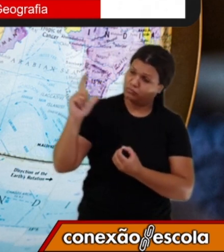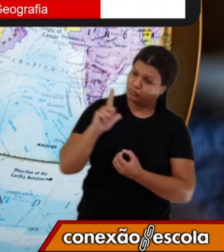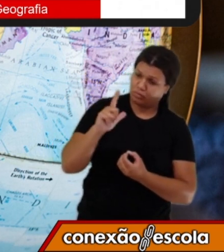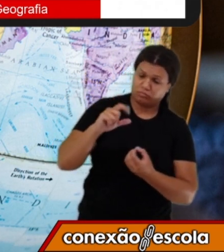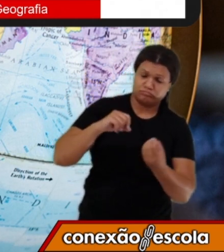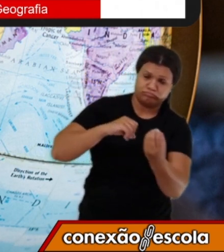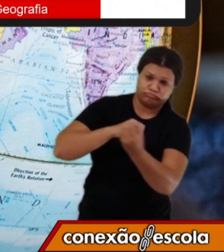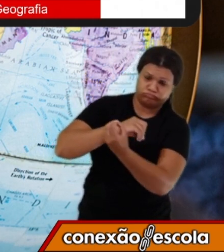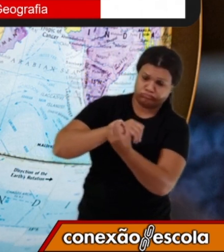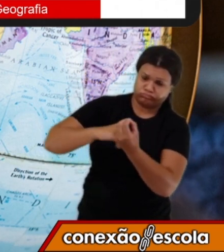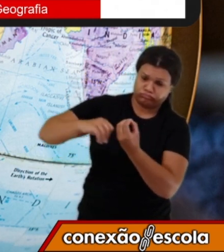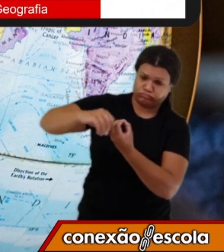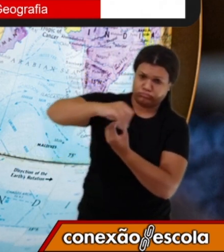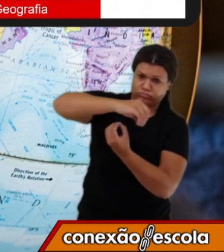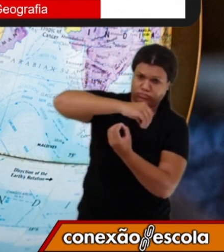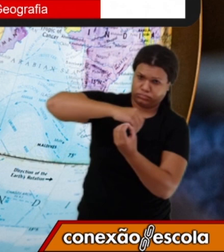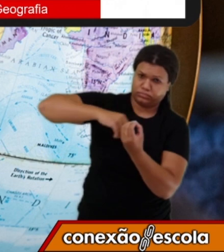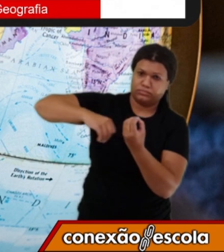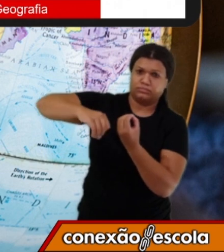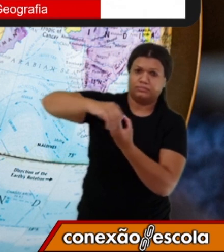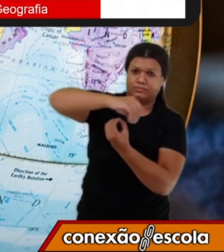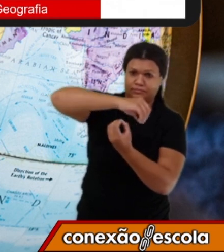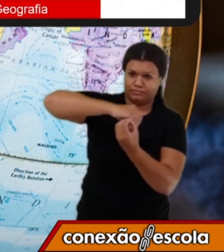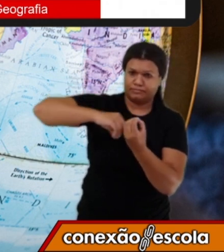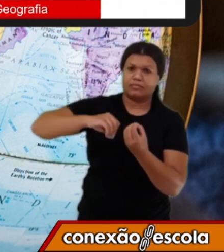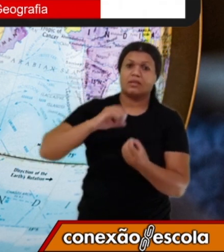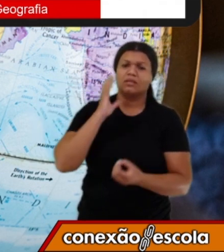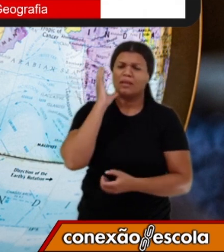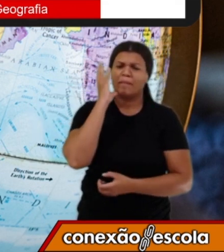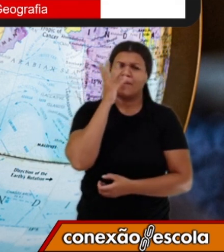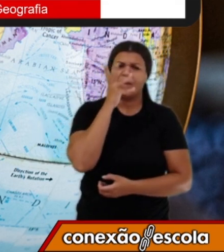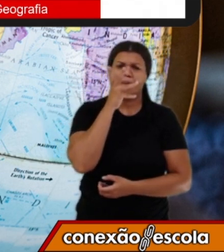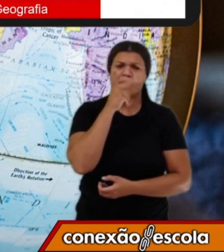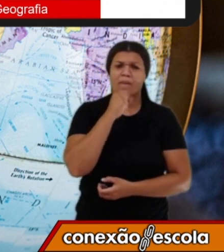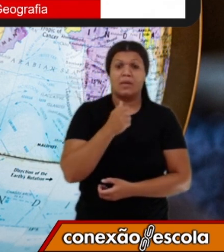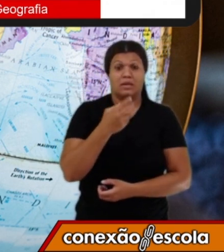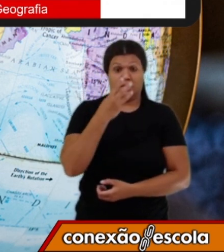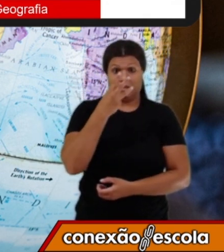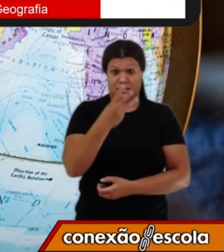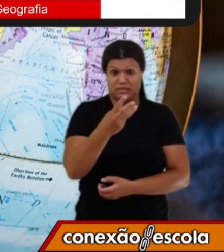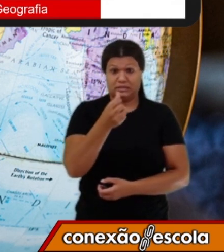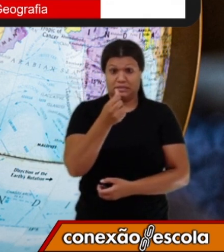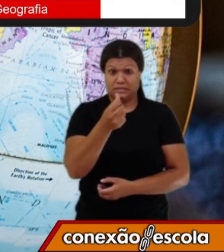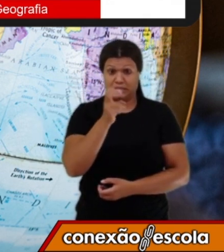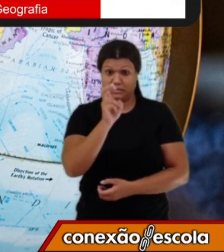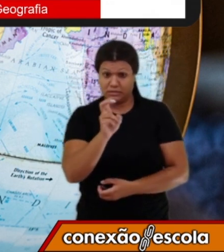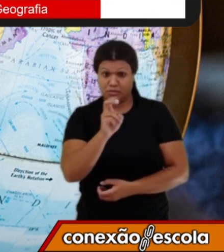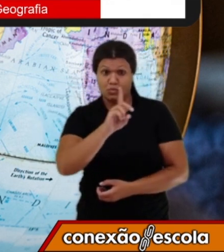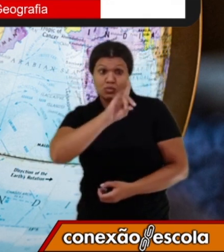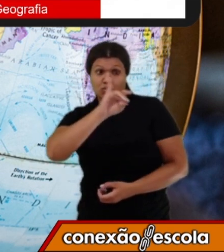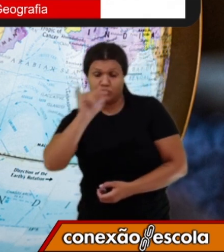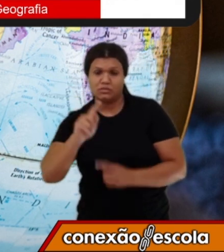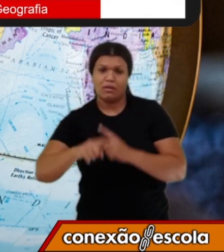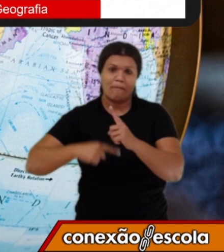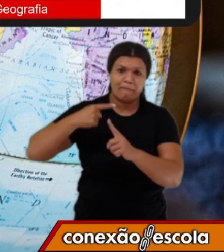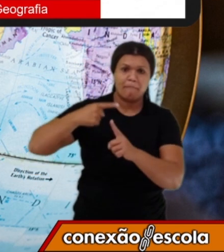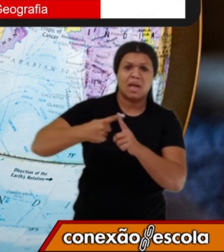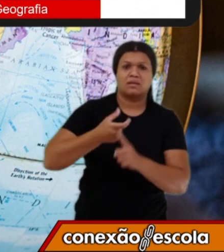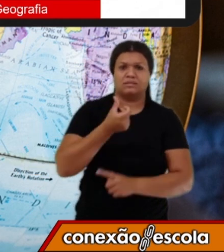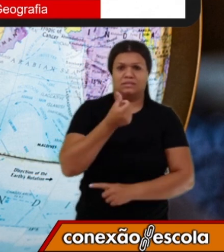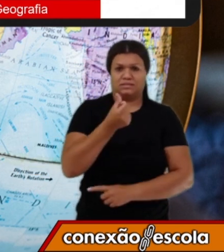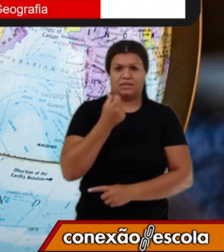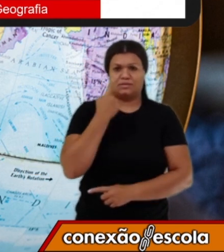365 dias e 6 horas. E é justamente por conta dessas 6 horas que nós temos os anos